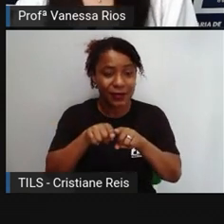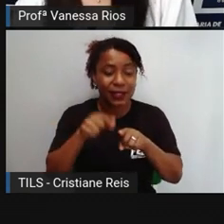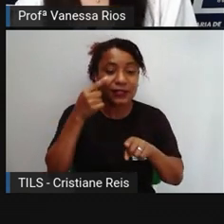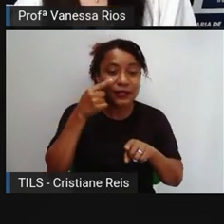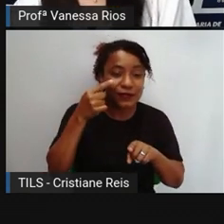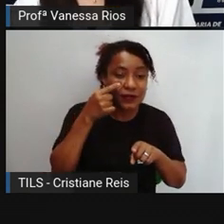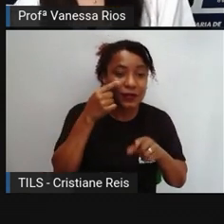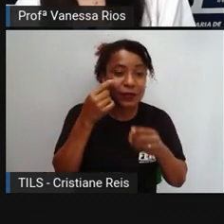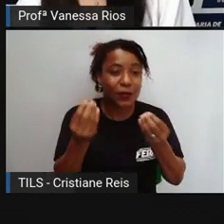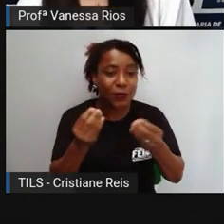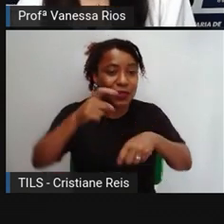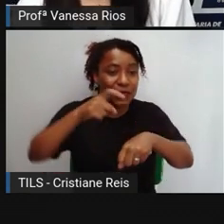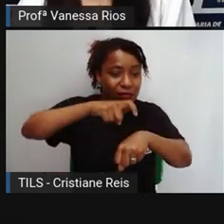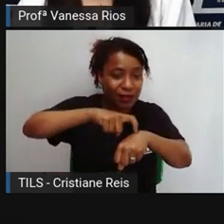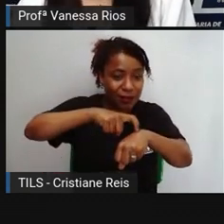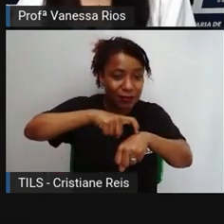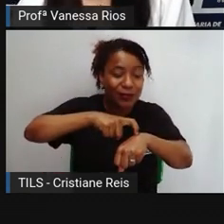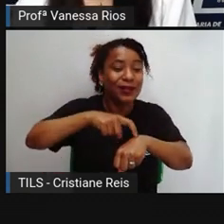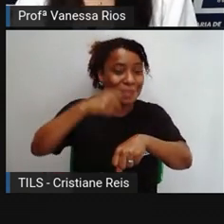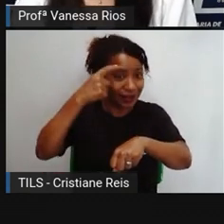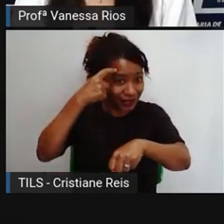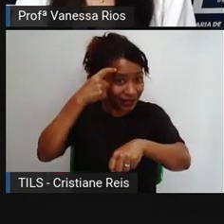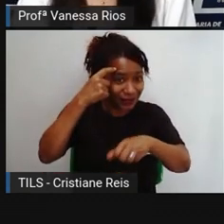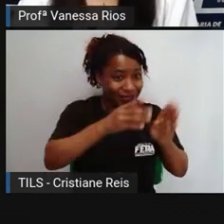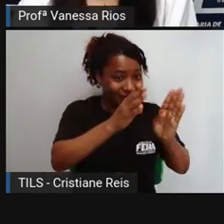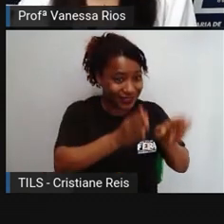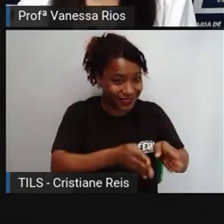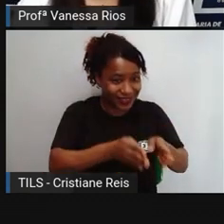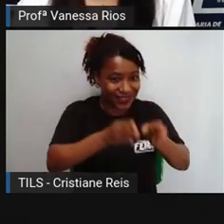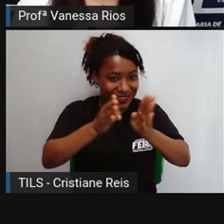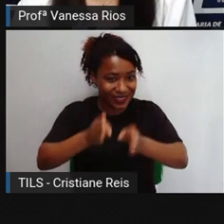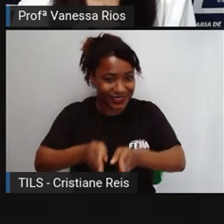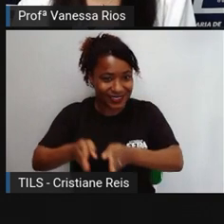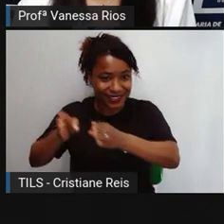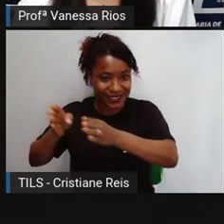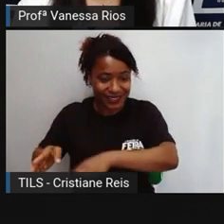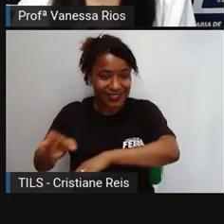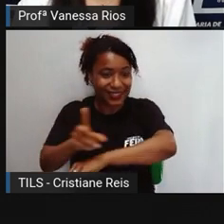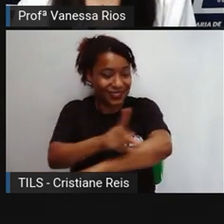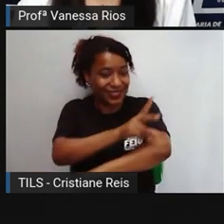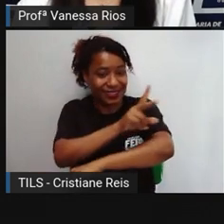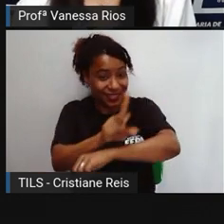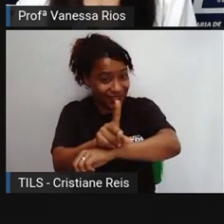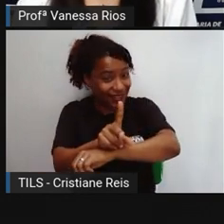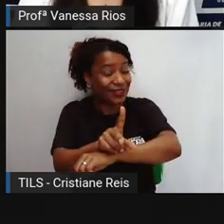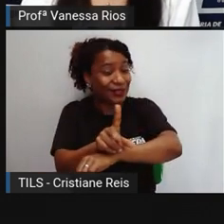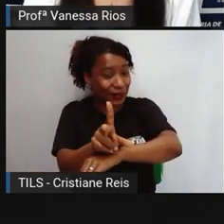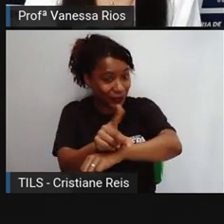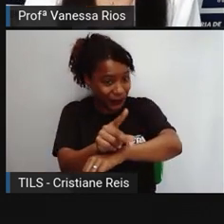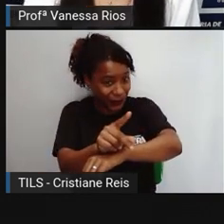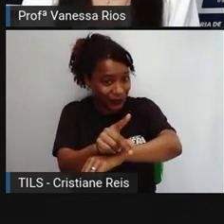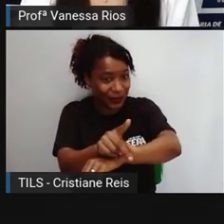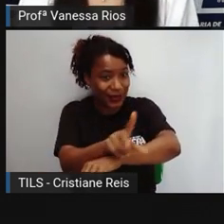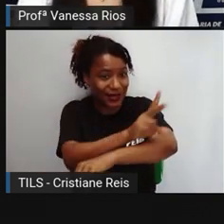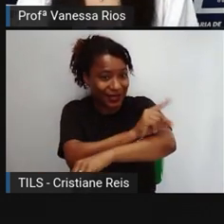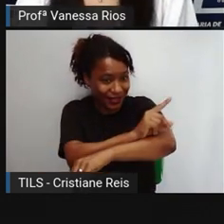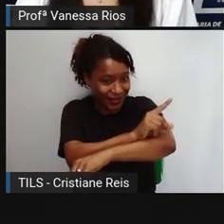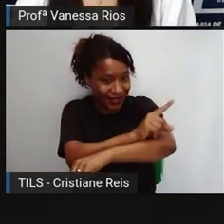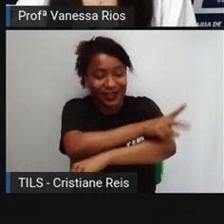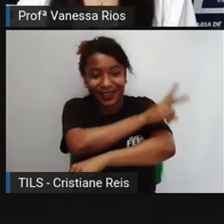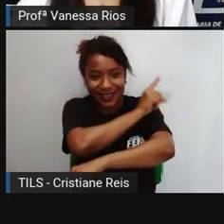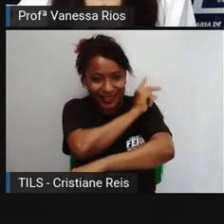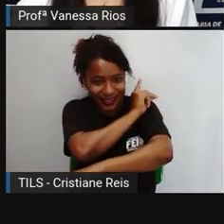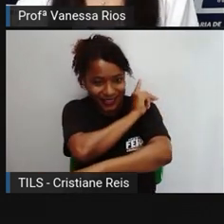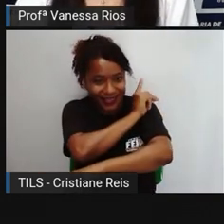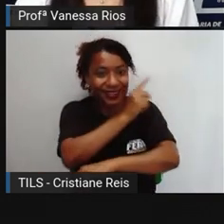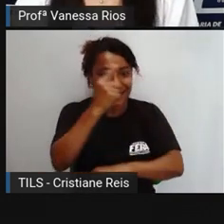divisões do tempo na história. Estão lembrados lá, quando a Pró explicou que é pré-história? Lembra que na tabela que a Pró